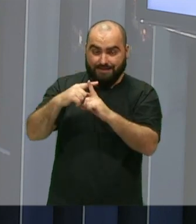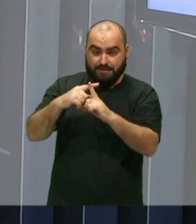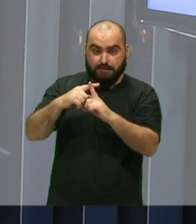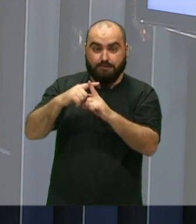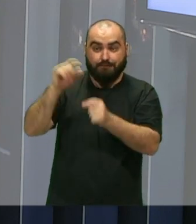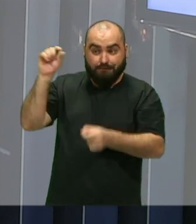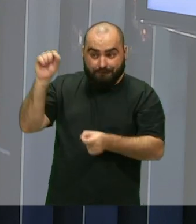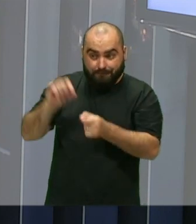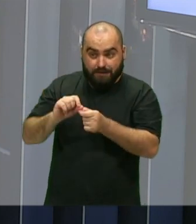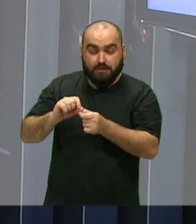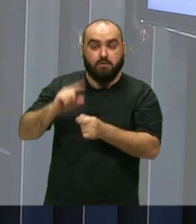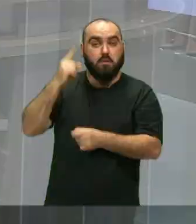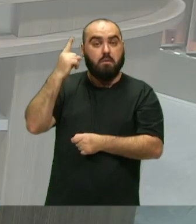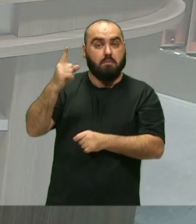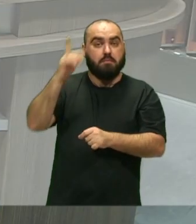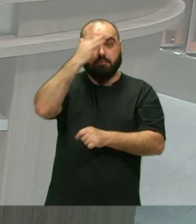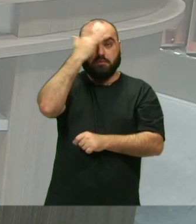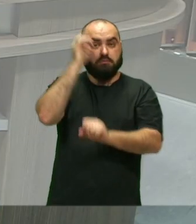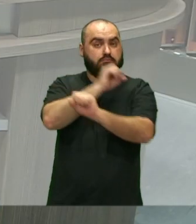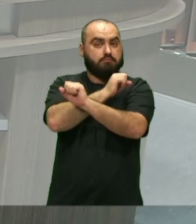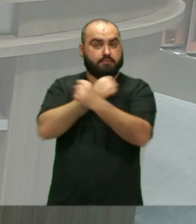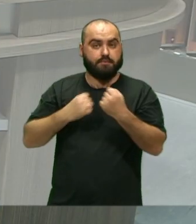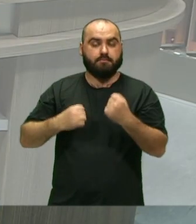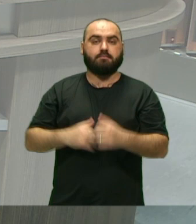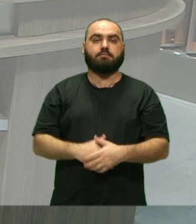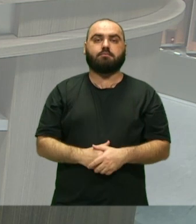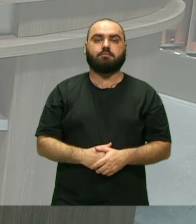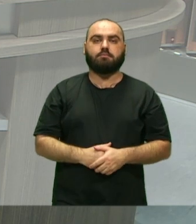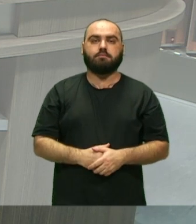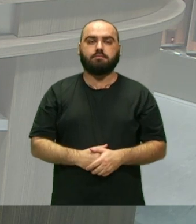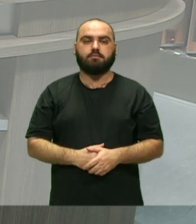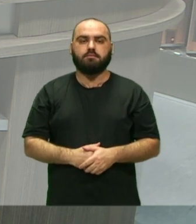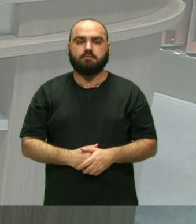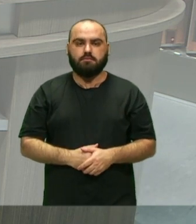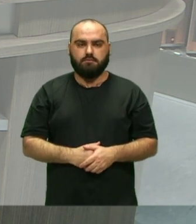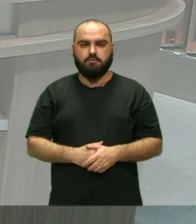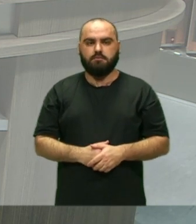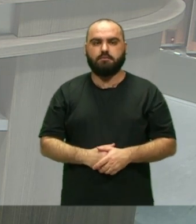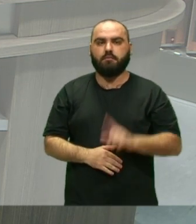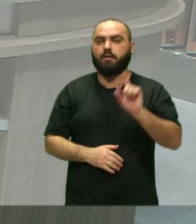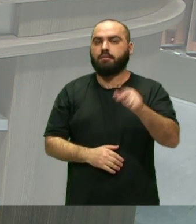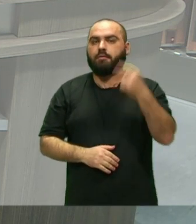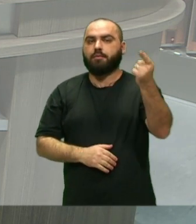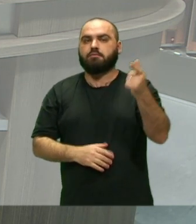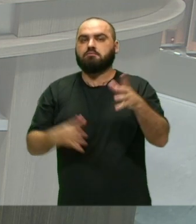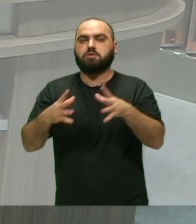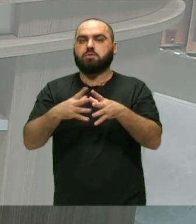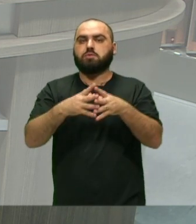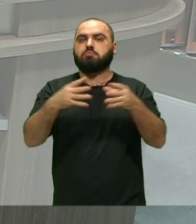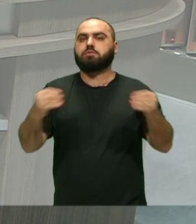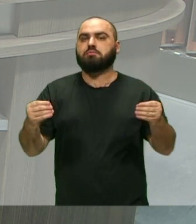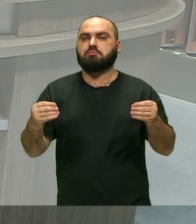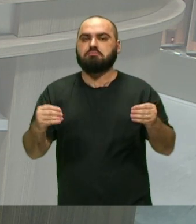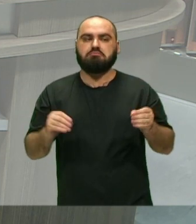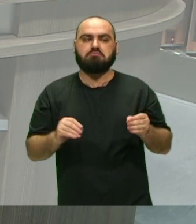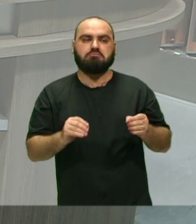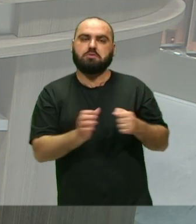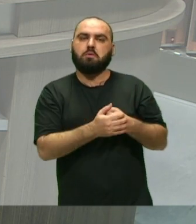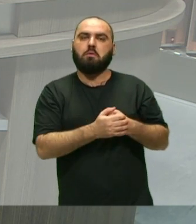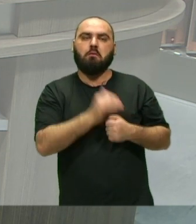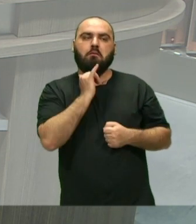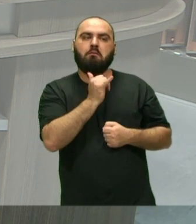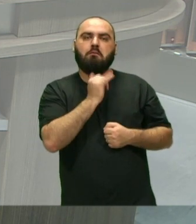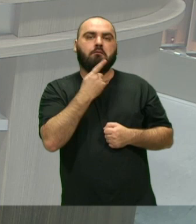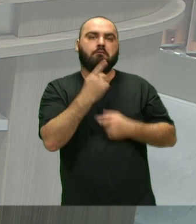escravizado Né? E aí depois Acabam Colocando Isso fica inviabilizado